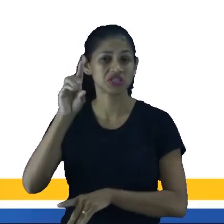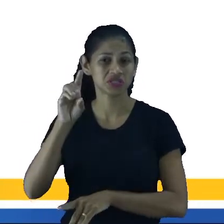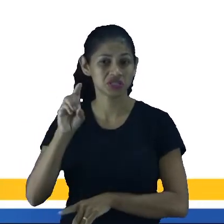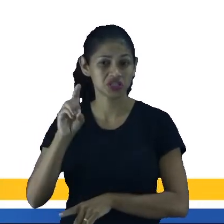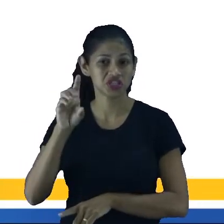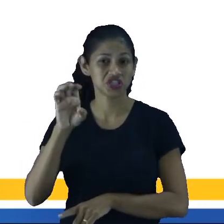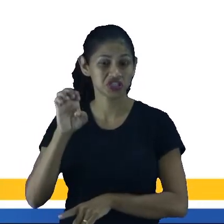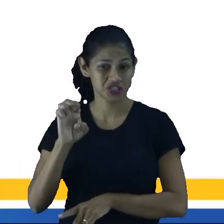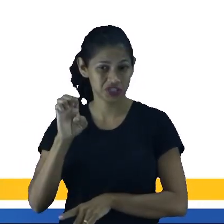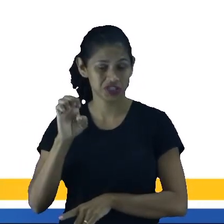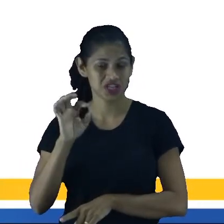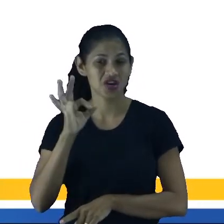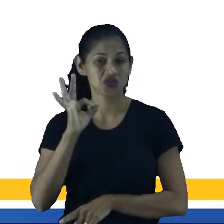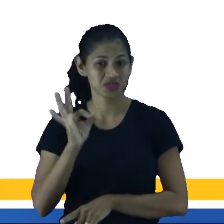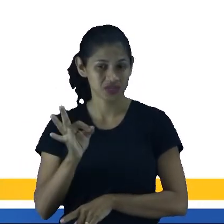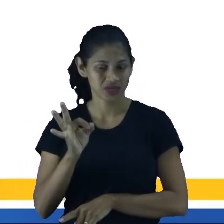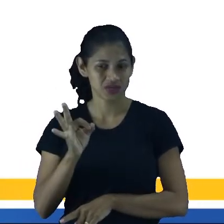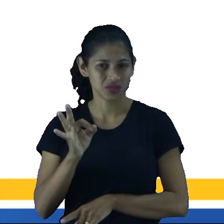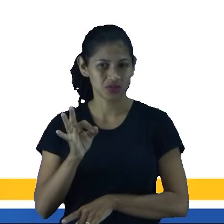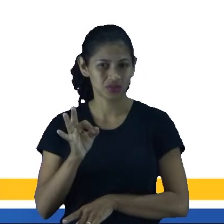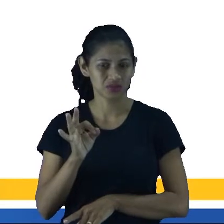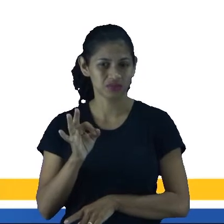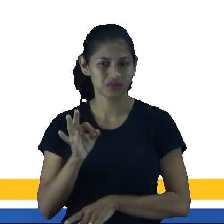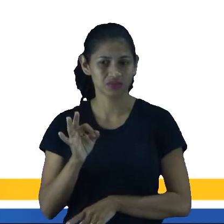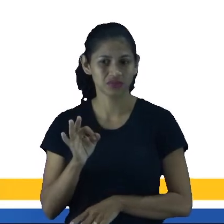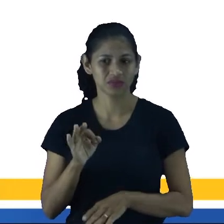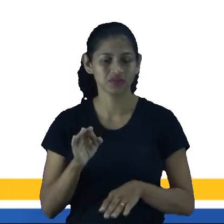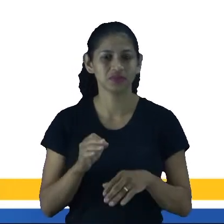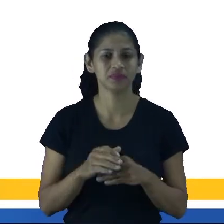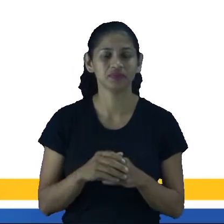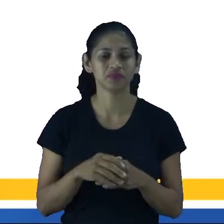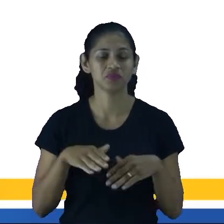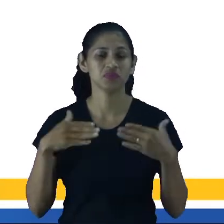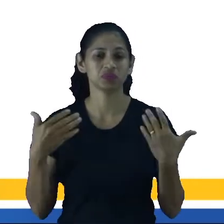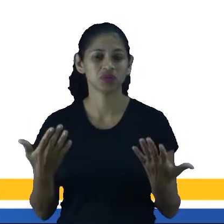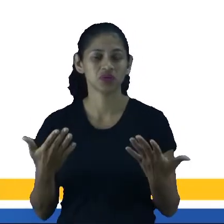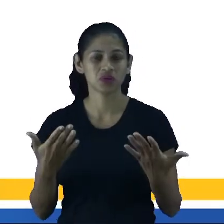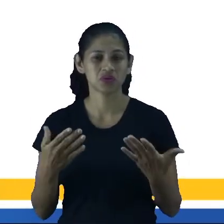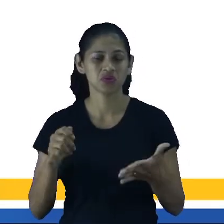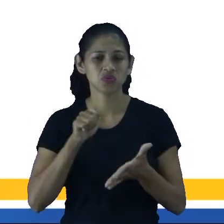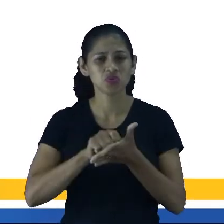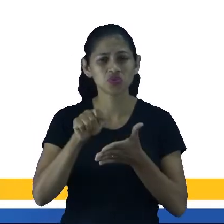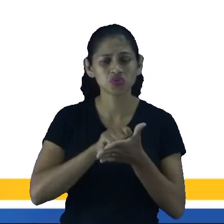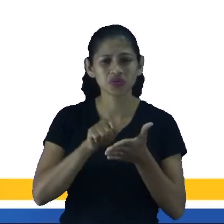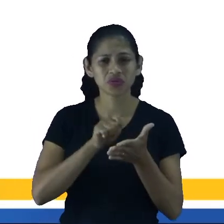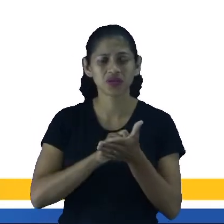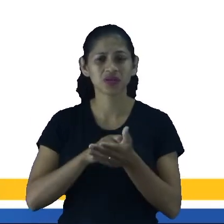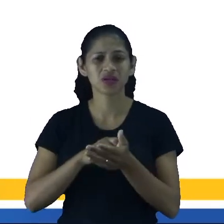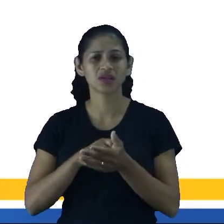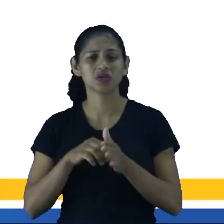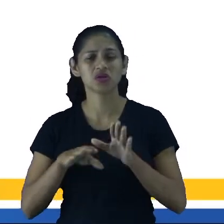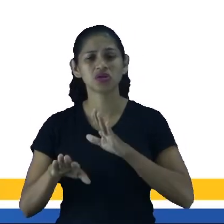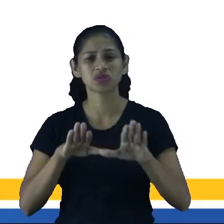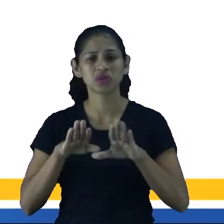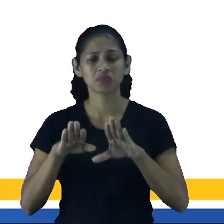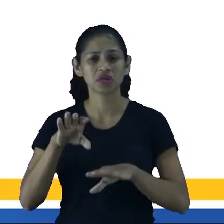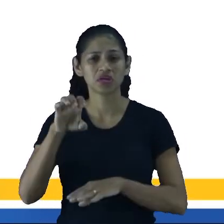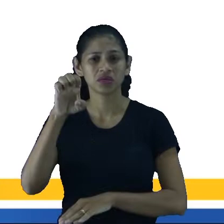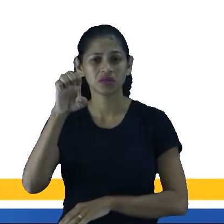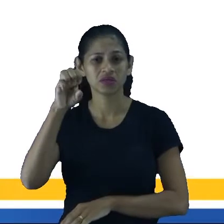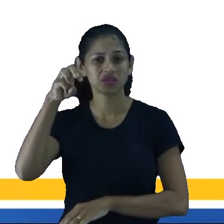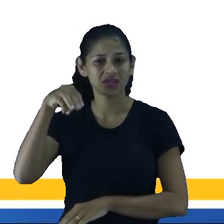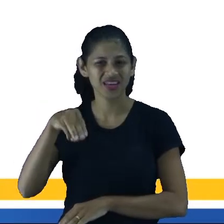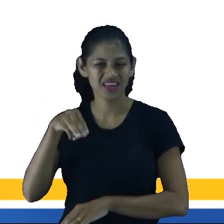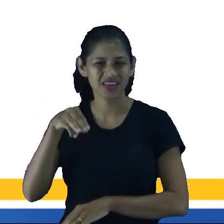de alguma coisa. E alguma coisa indica movimento, né? Então quem escreve depende em, na internet